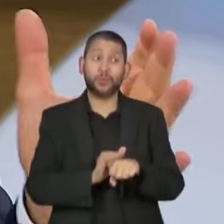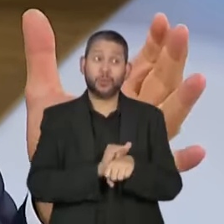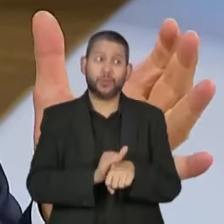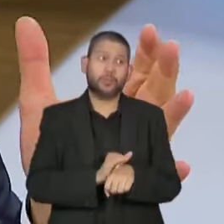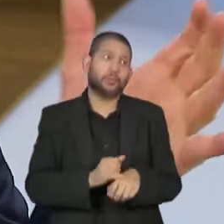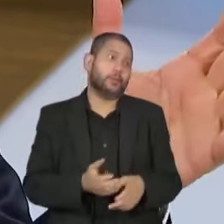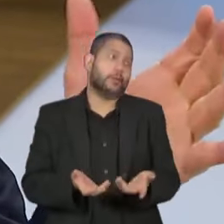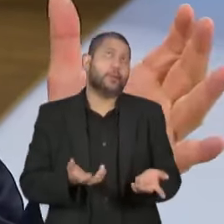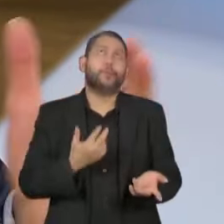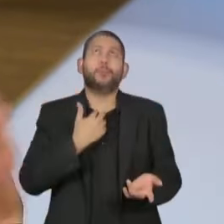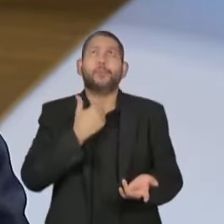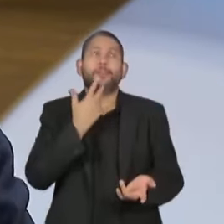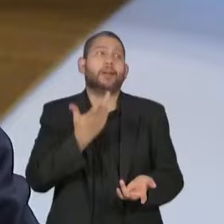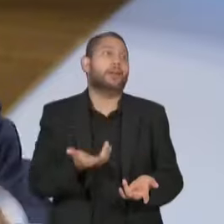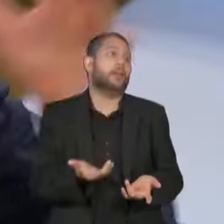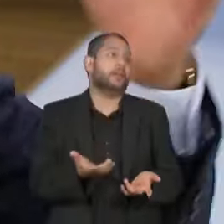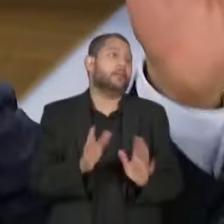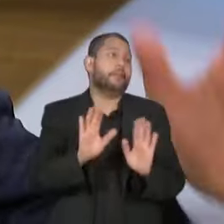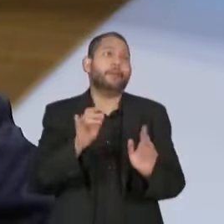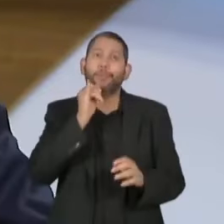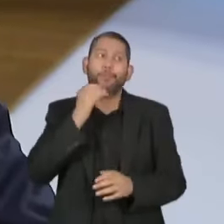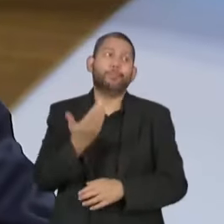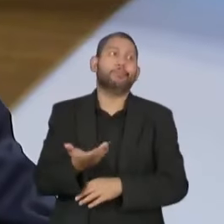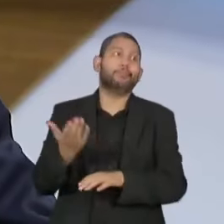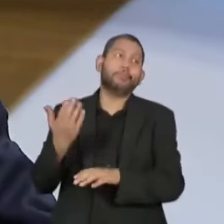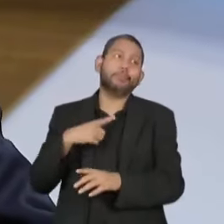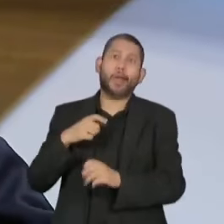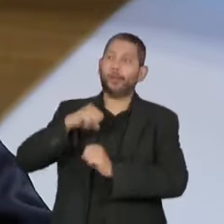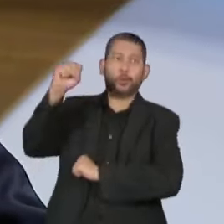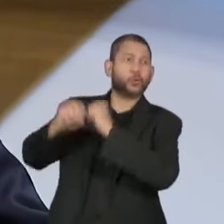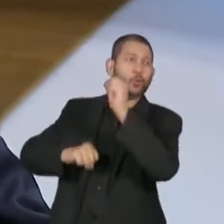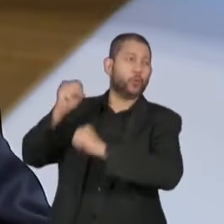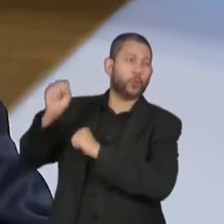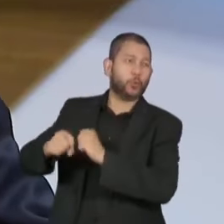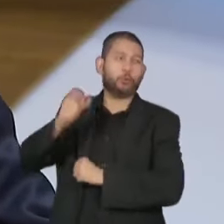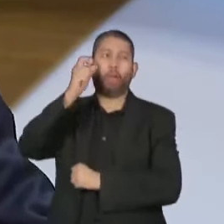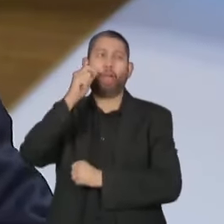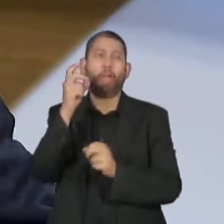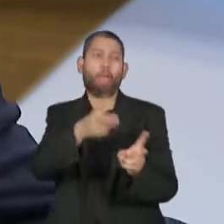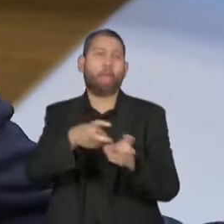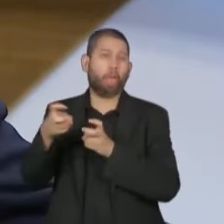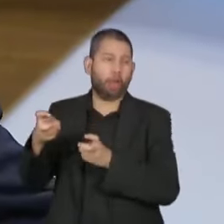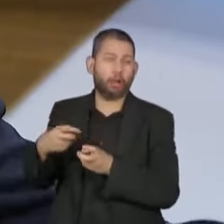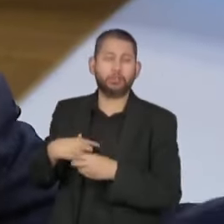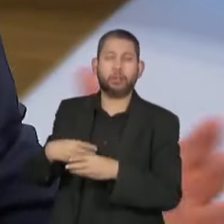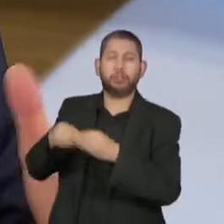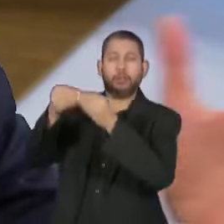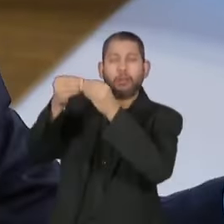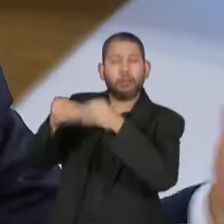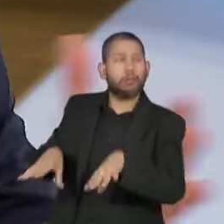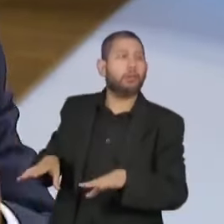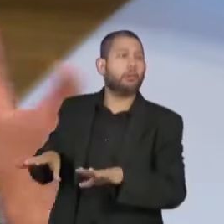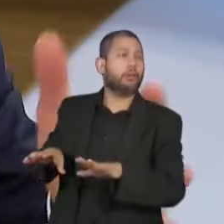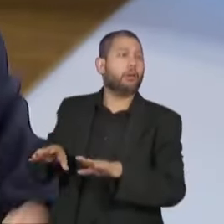dizer que não se pode deixar de lado que existe uma indústria grande por trás e que não é para ser sacrificada, mas é para ser